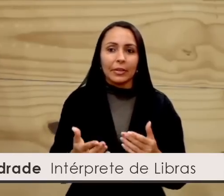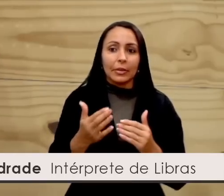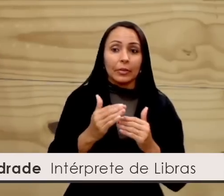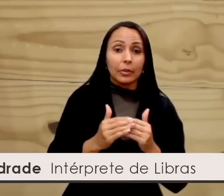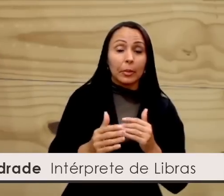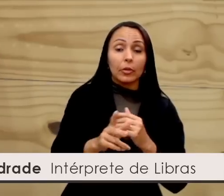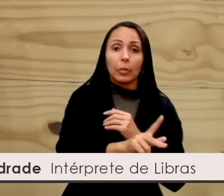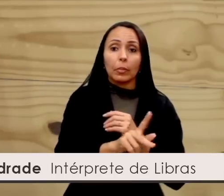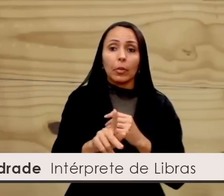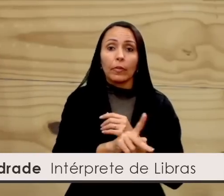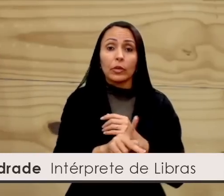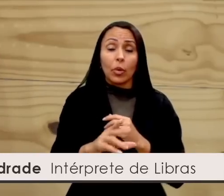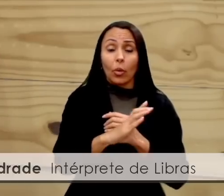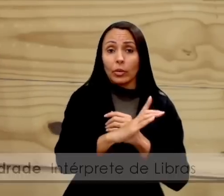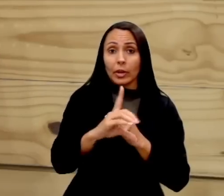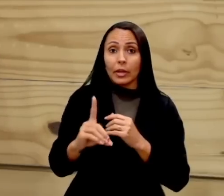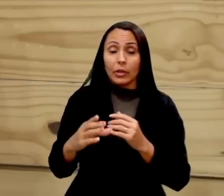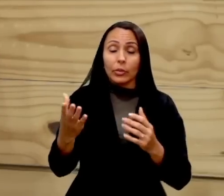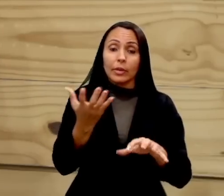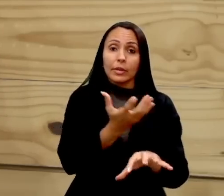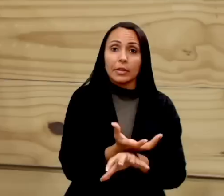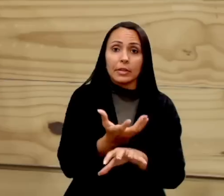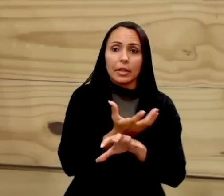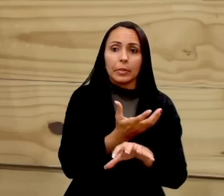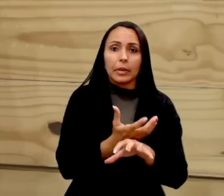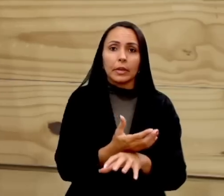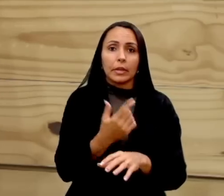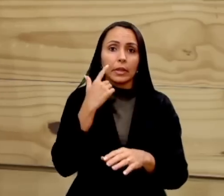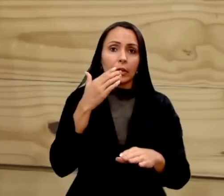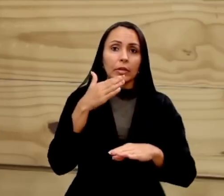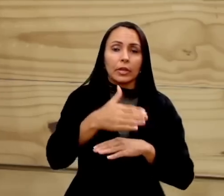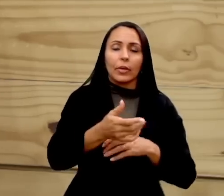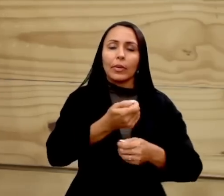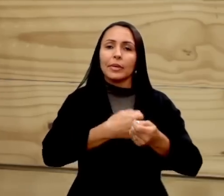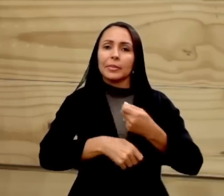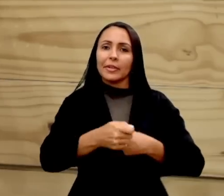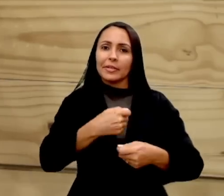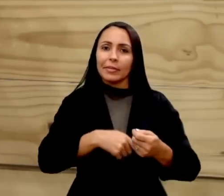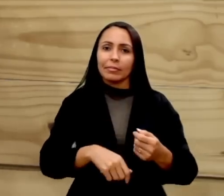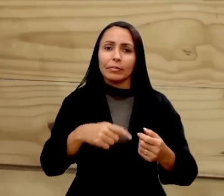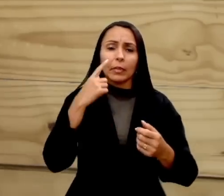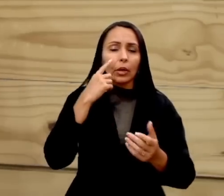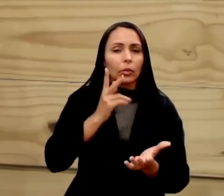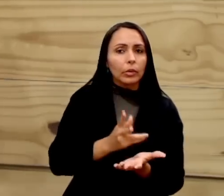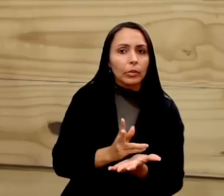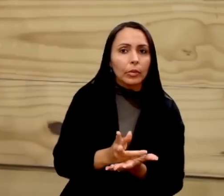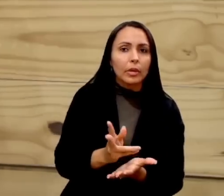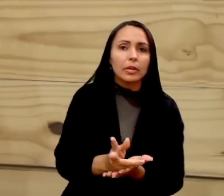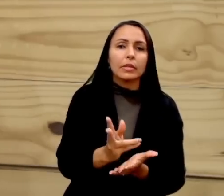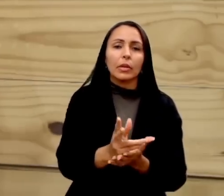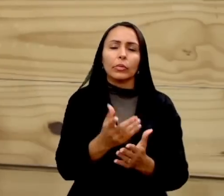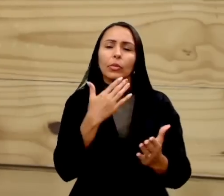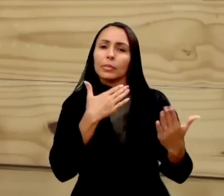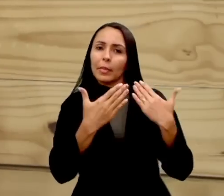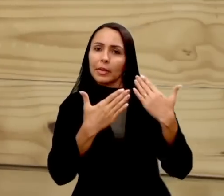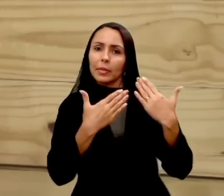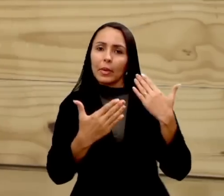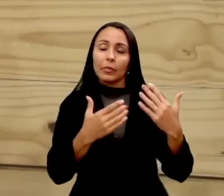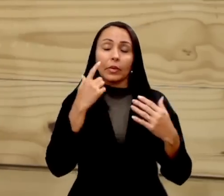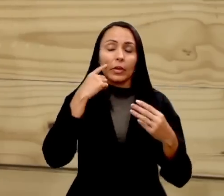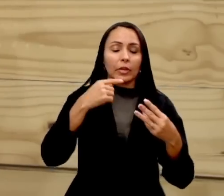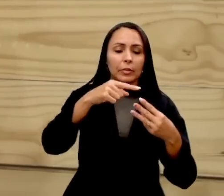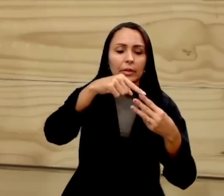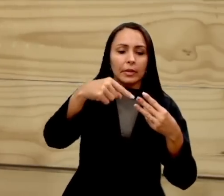professora formadora da disciplina de introdução à administração. Na continuação desse nosso bate-papo, nós já estamos na